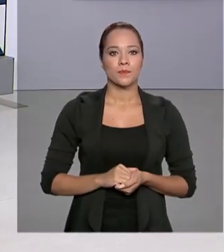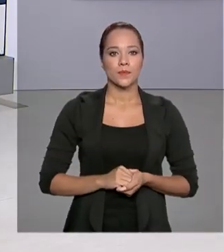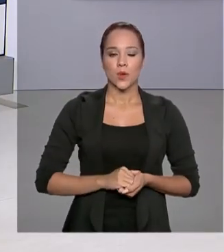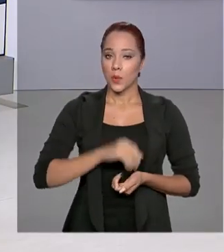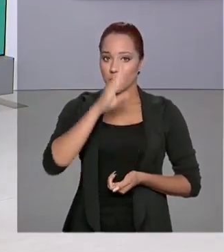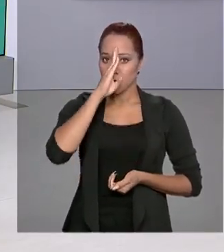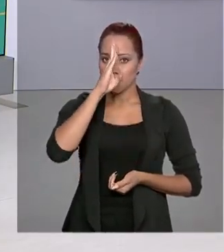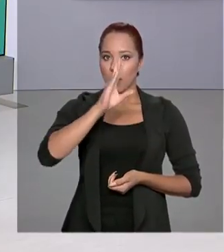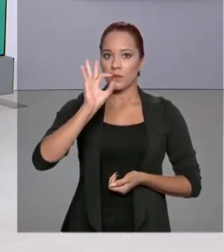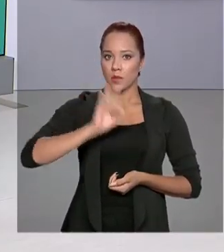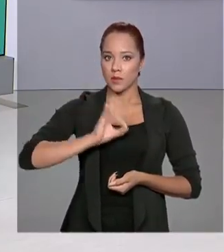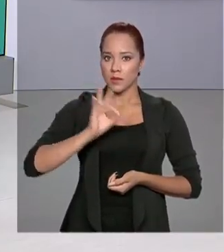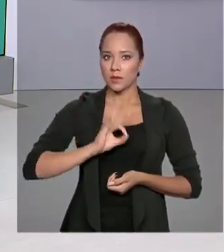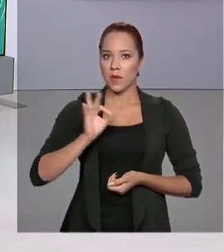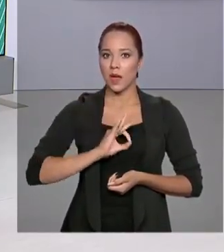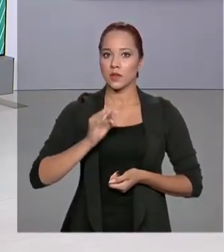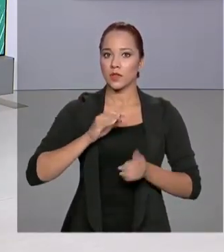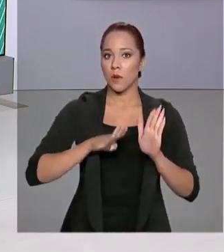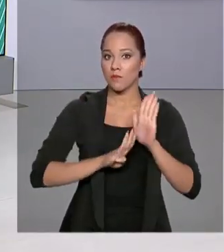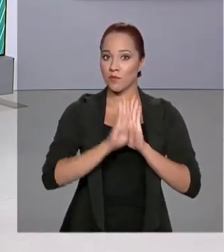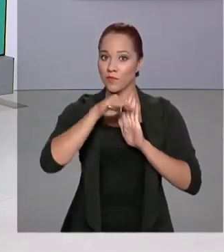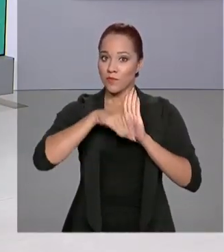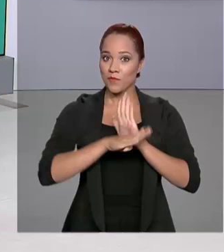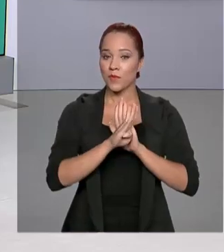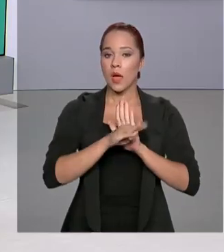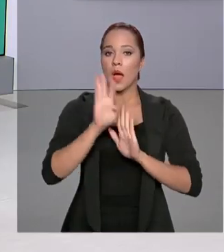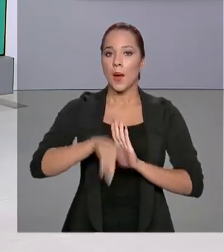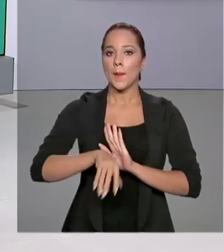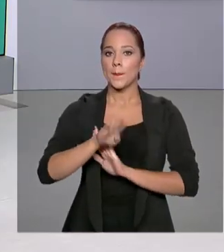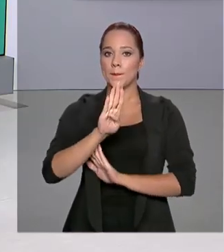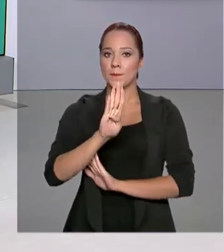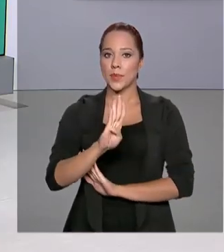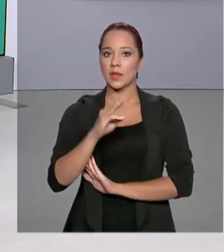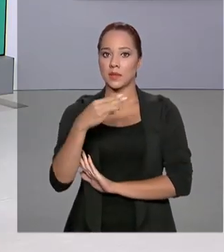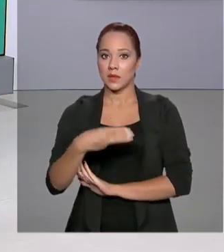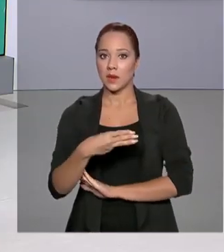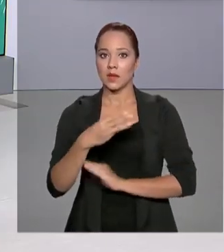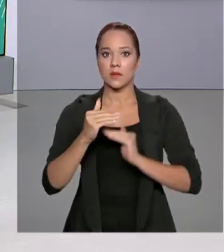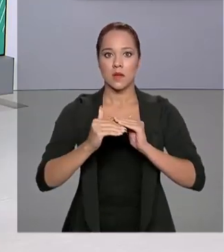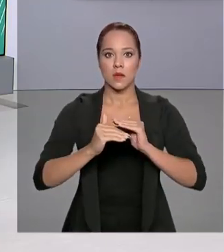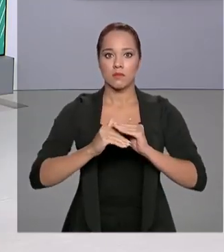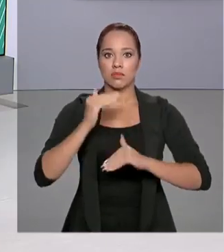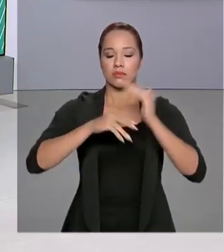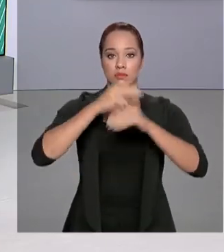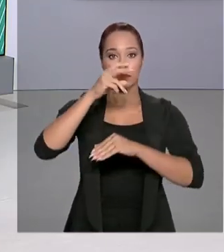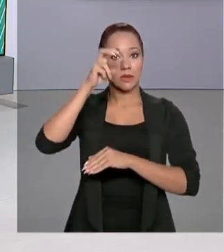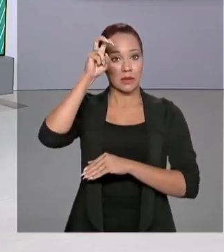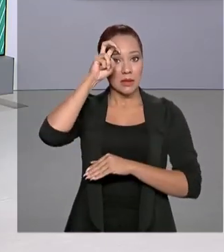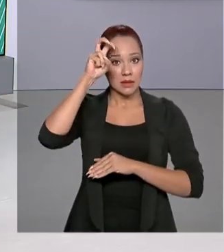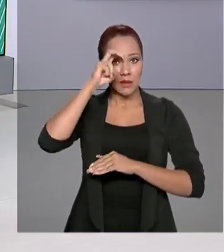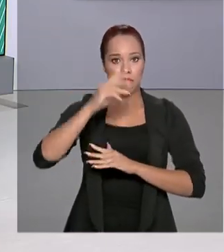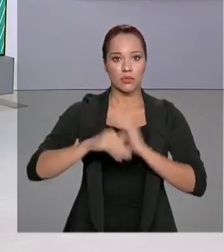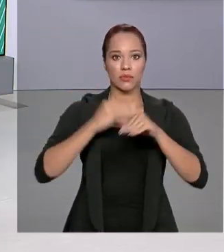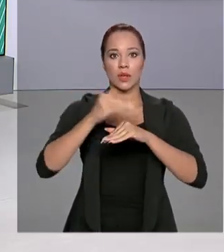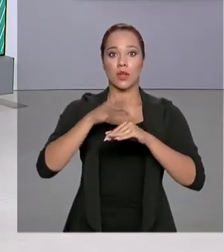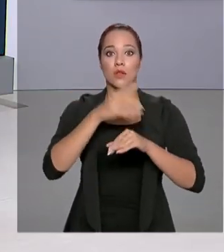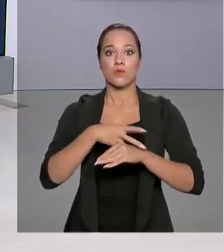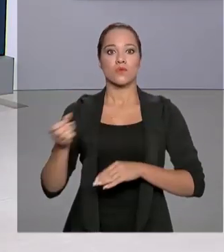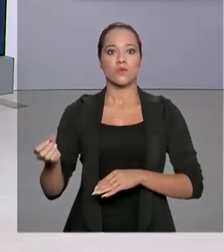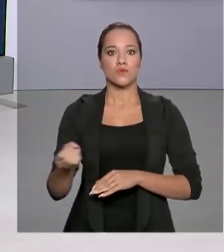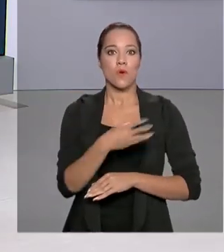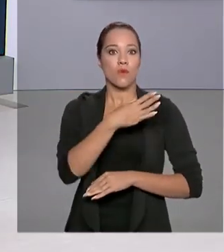índice da Bolsa de Valores brasileira, a B3, avançou nesta quinta-feira e renovou o patamar